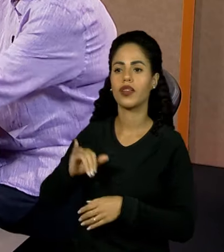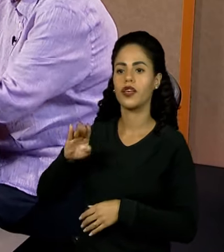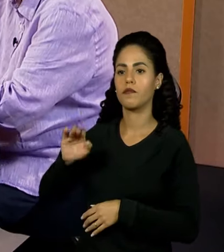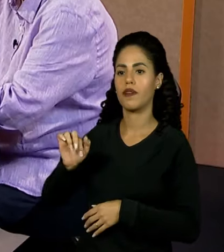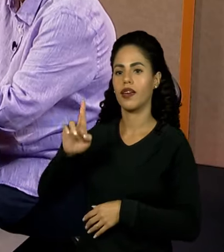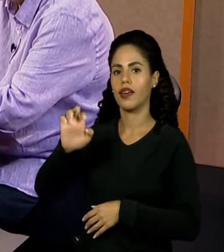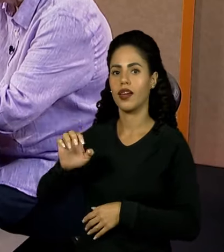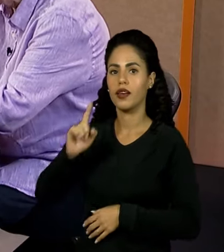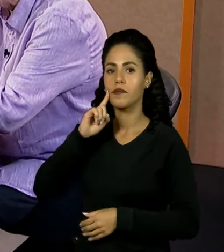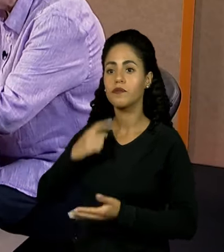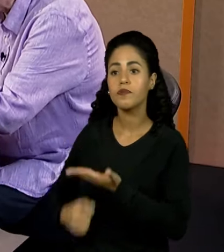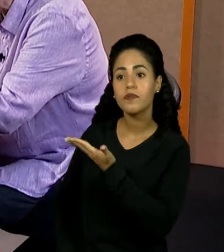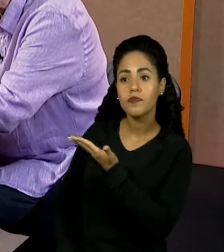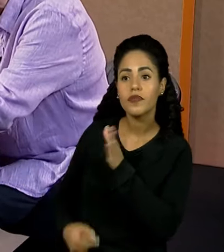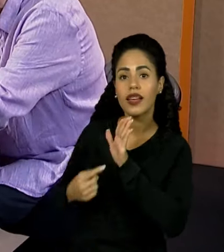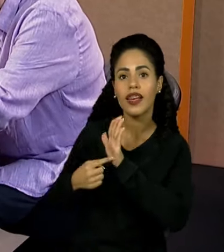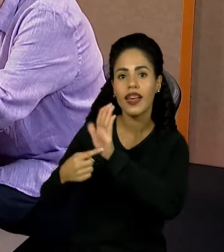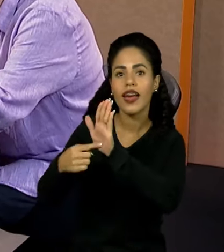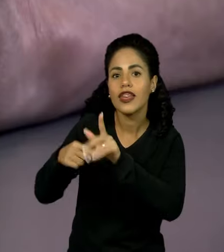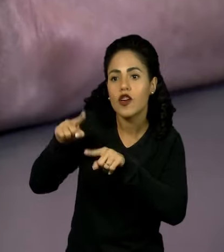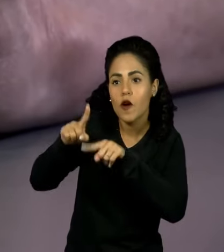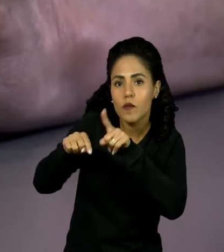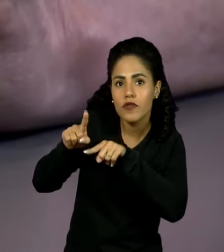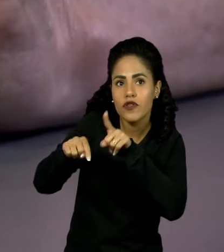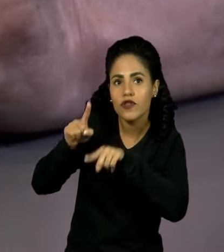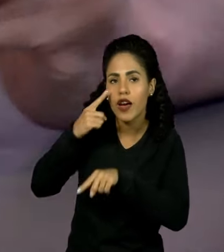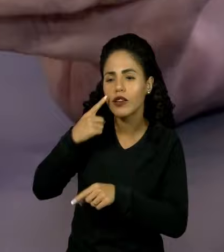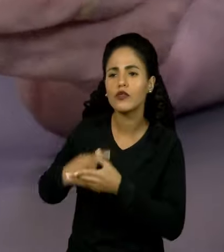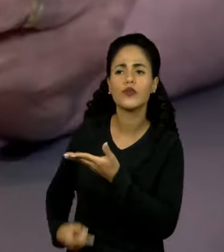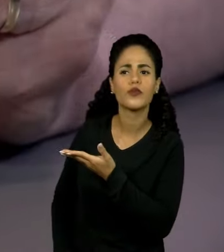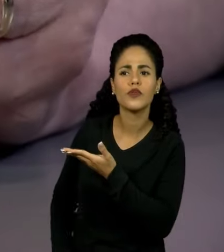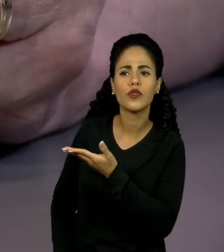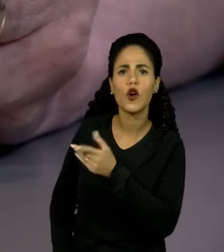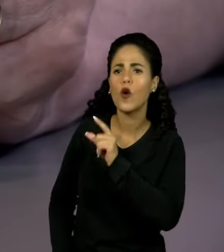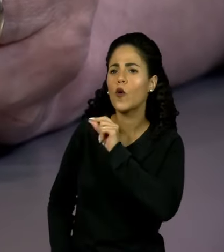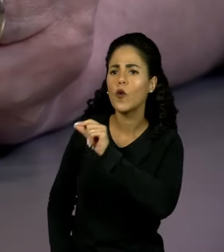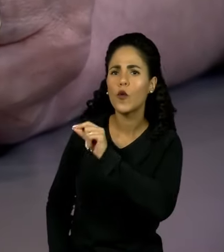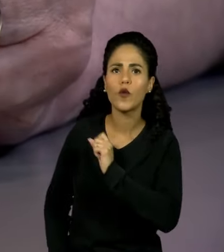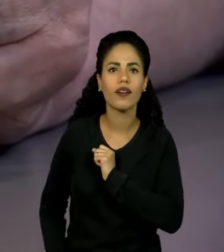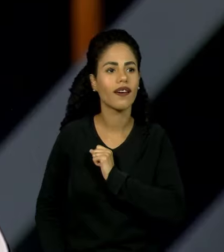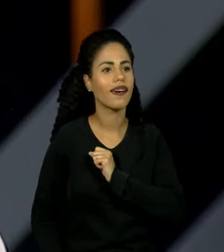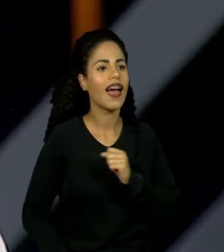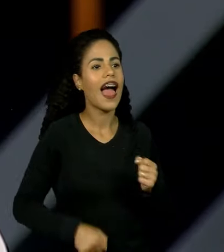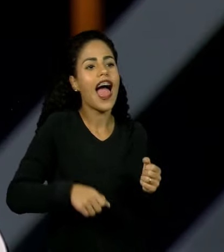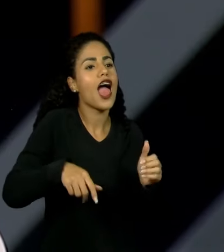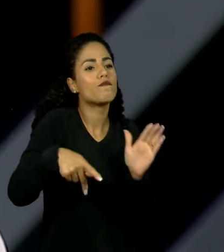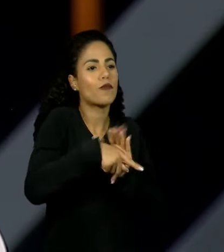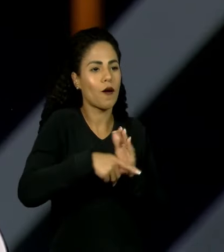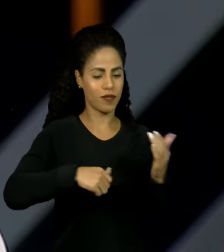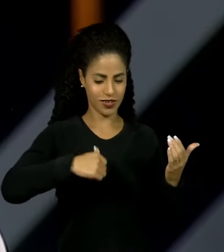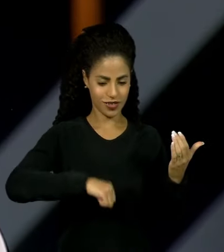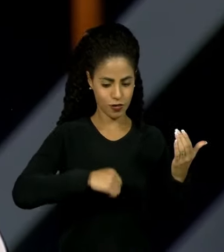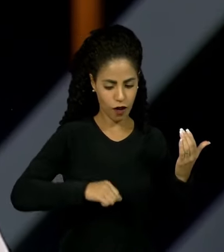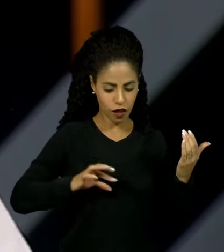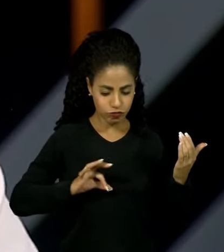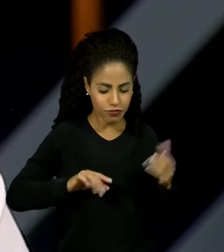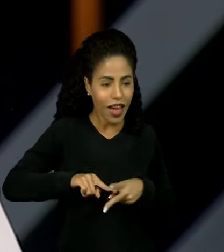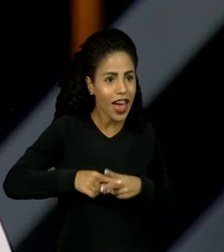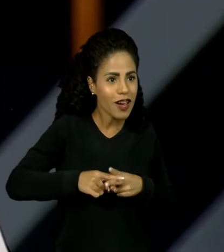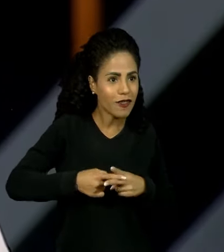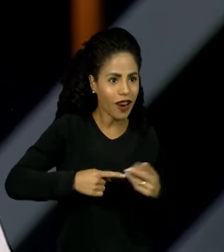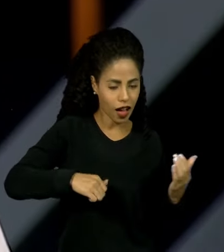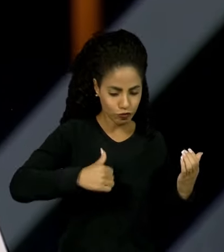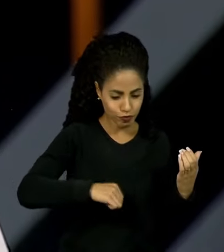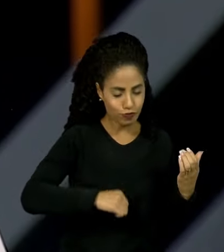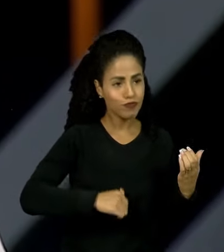trouxe esse objeto. Iberê. Isso é um afinador de instrumentos. Acho que tem essa questão de a música